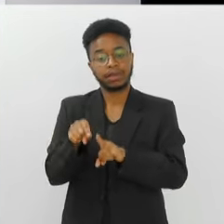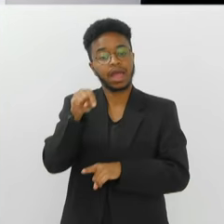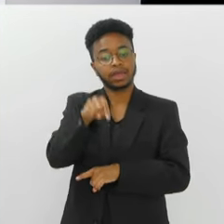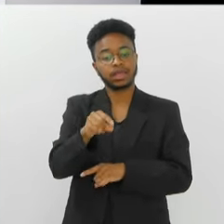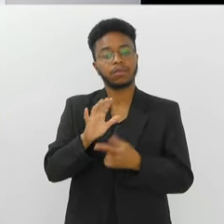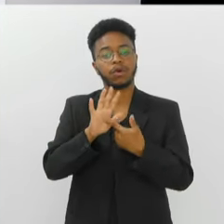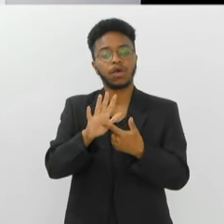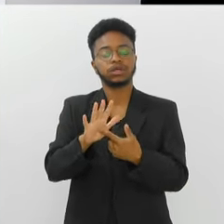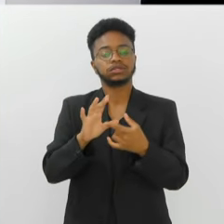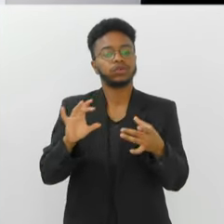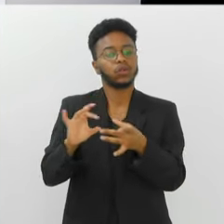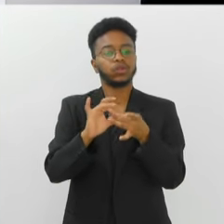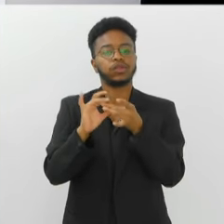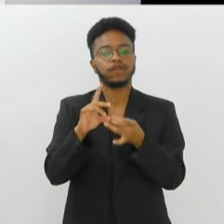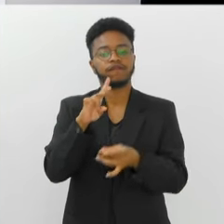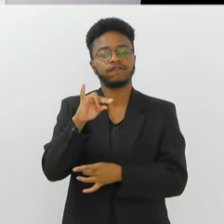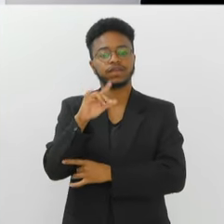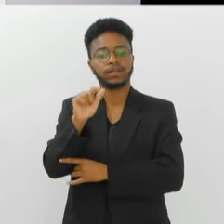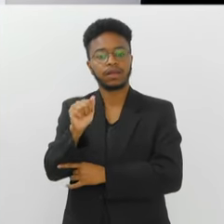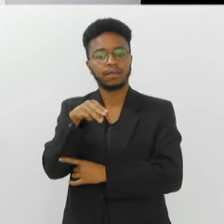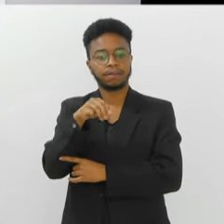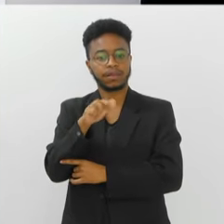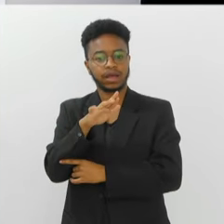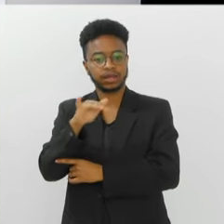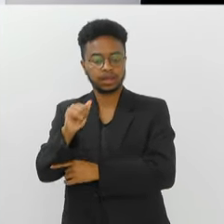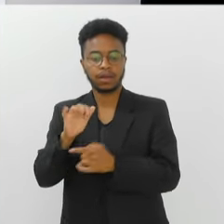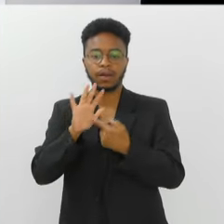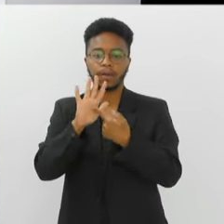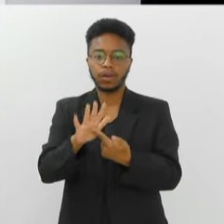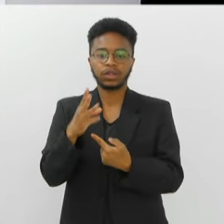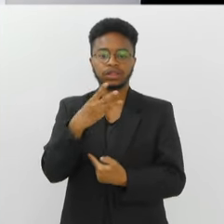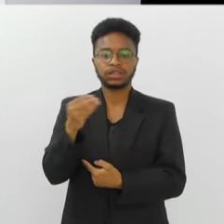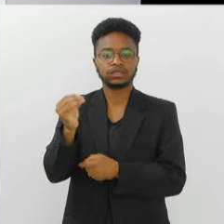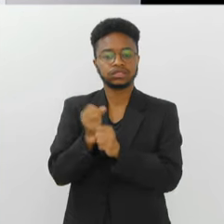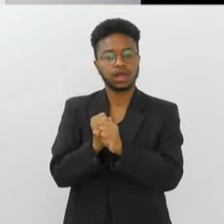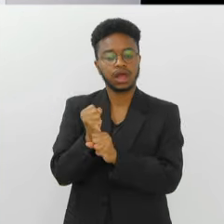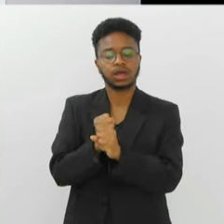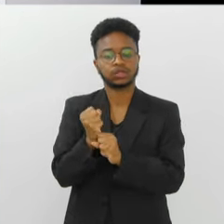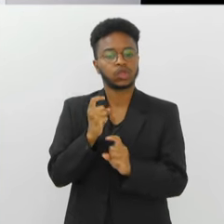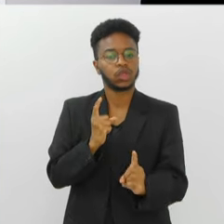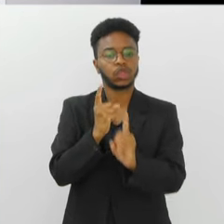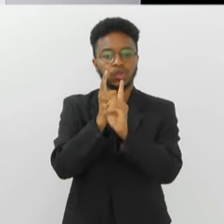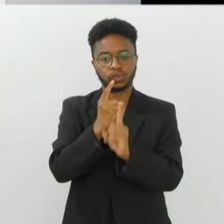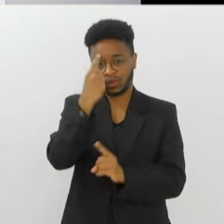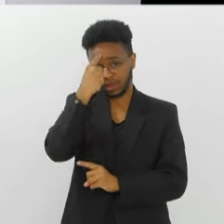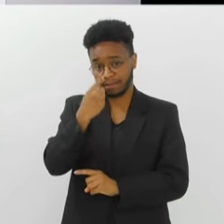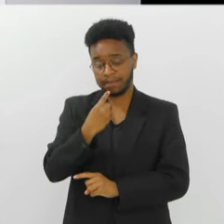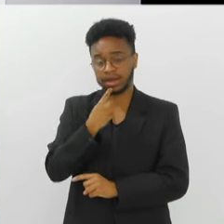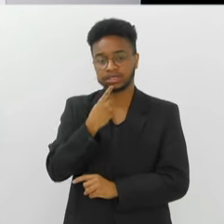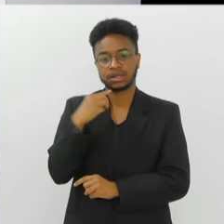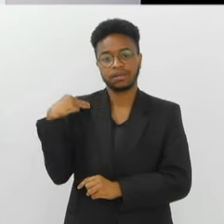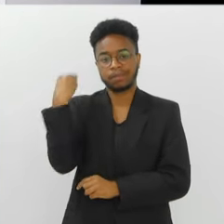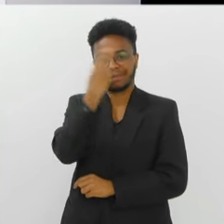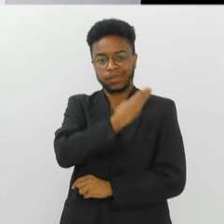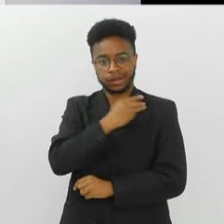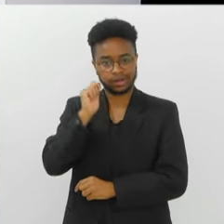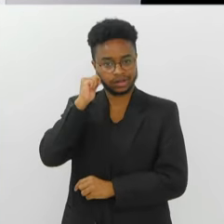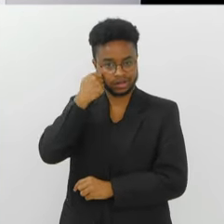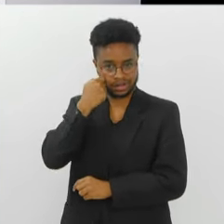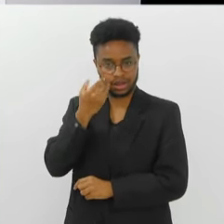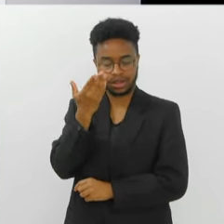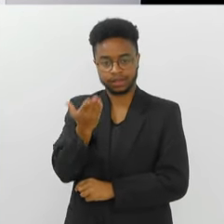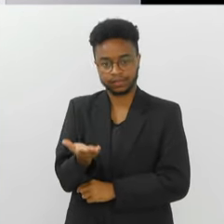Aqui é quando eu passei pela Unidos de Vila Maria, que falava sobre os 300 anos do achado da imagem, né? De Nossa Senhora da